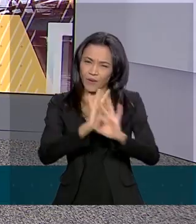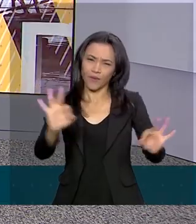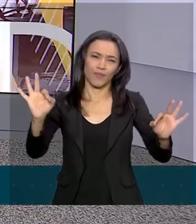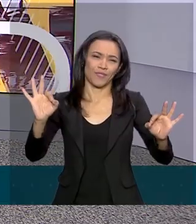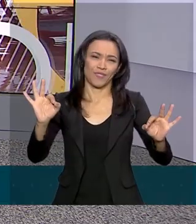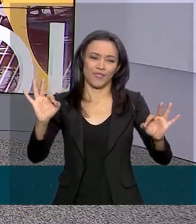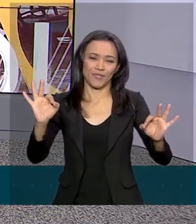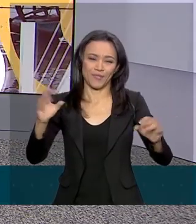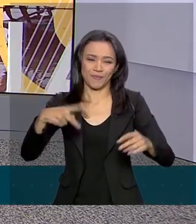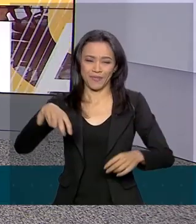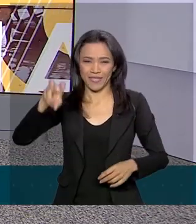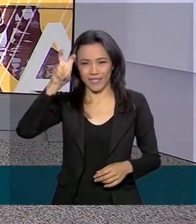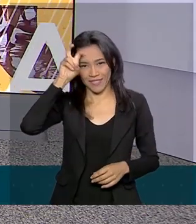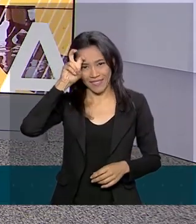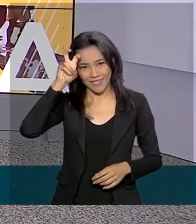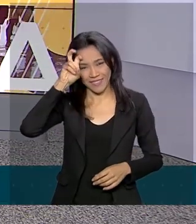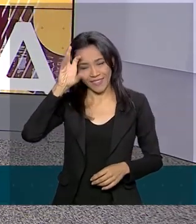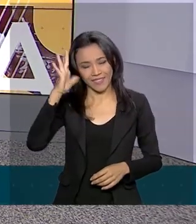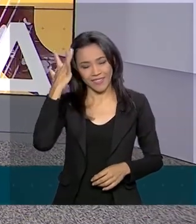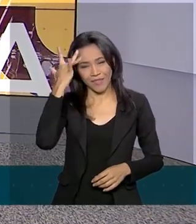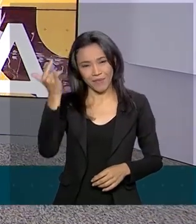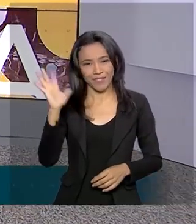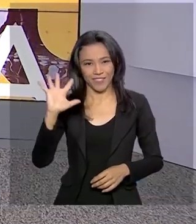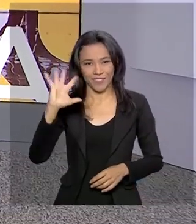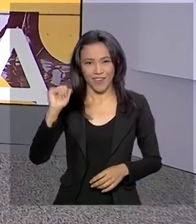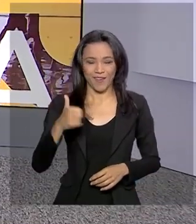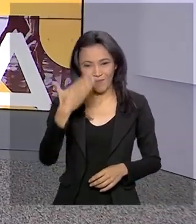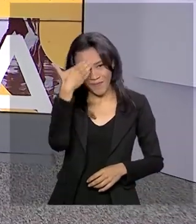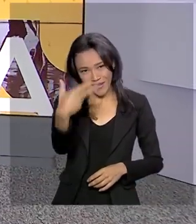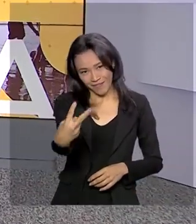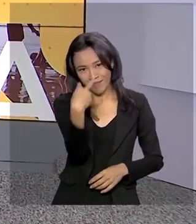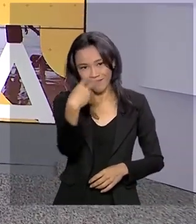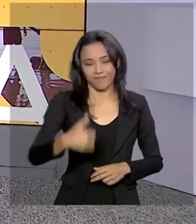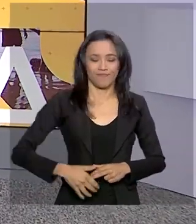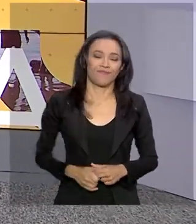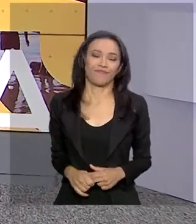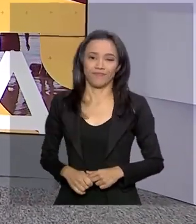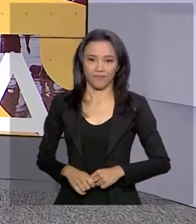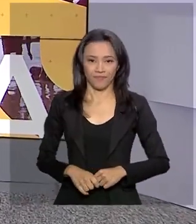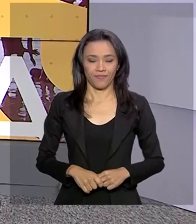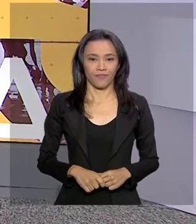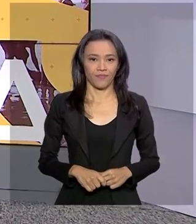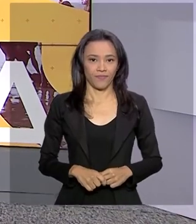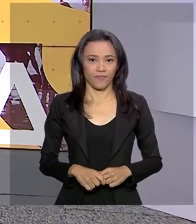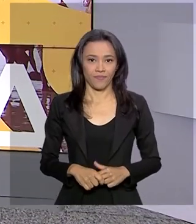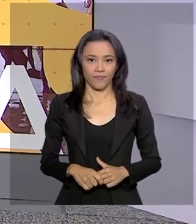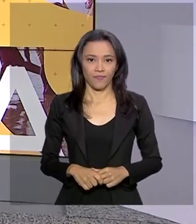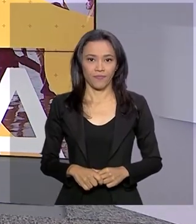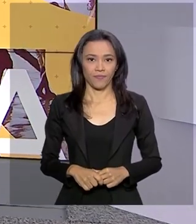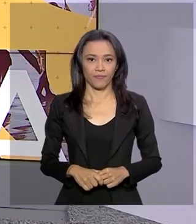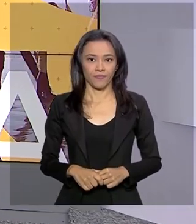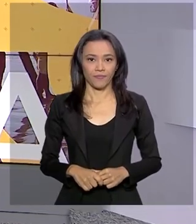quinta-feira para você. Até amanhã. Tchau. Obrigada pela companhia. Tchau.